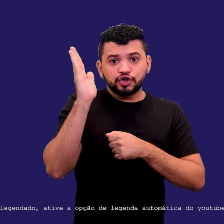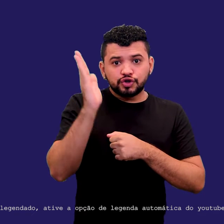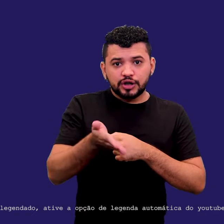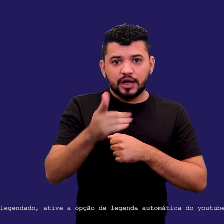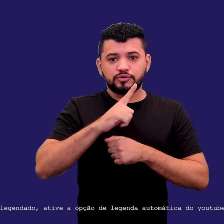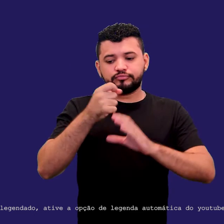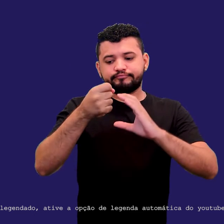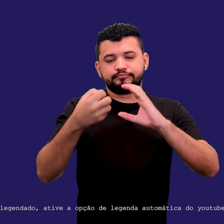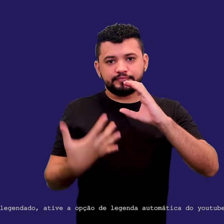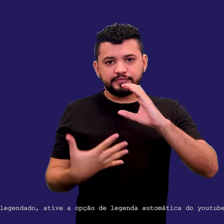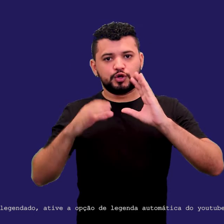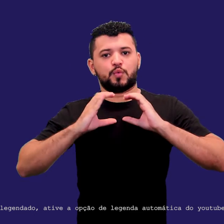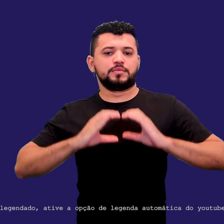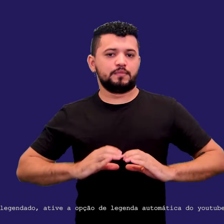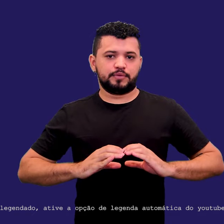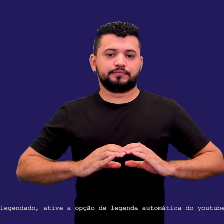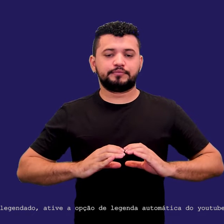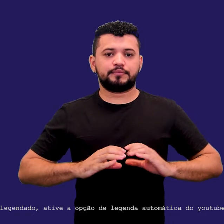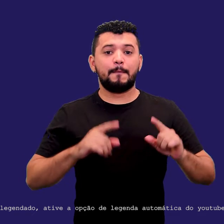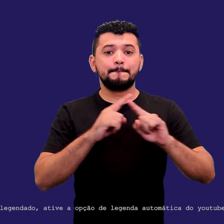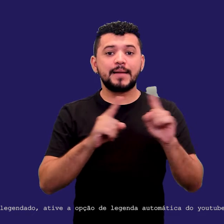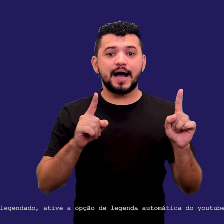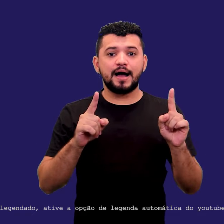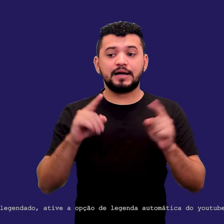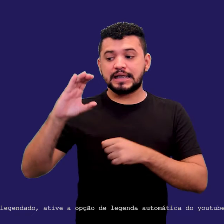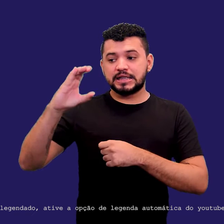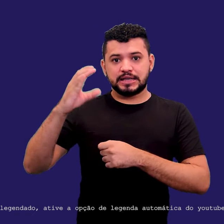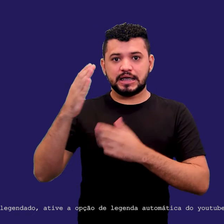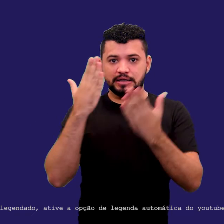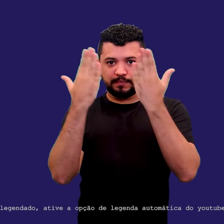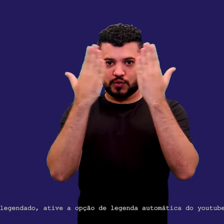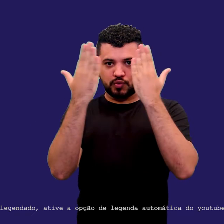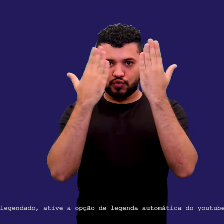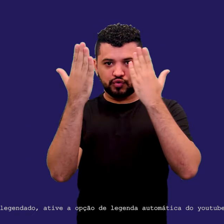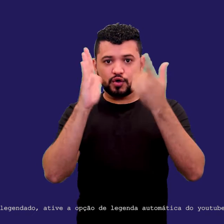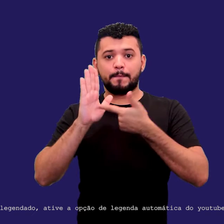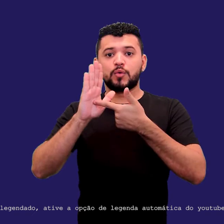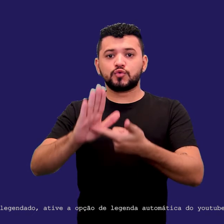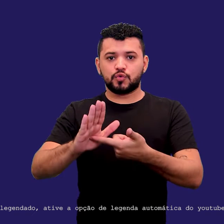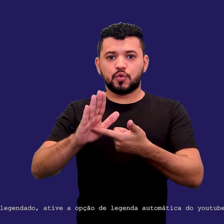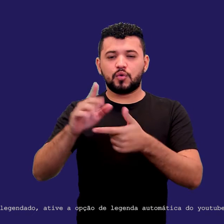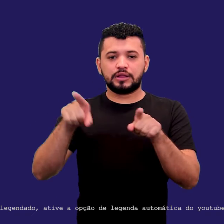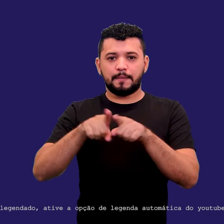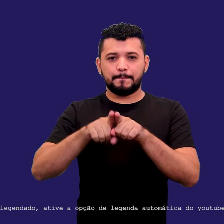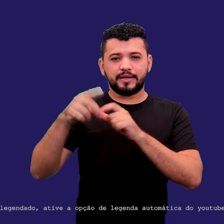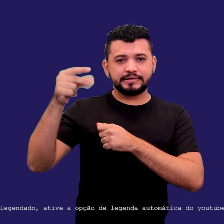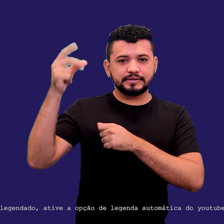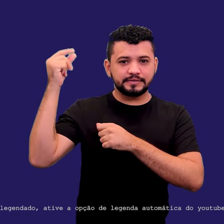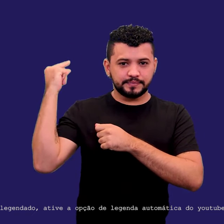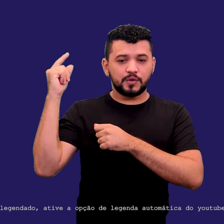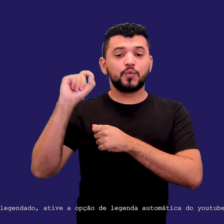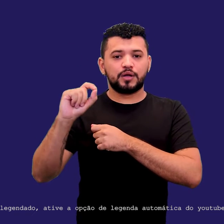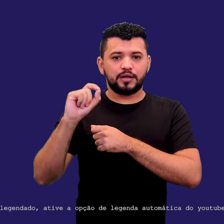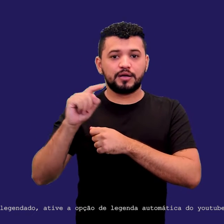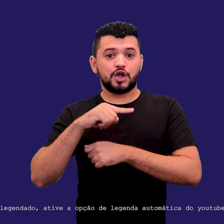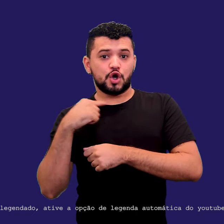comportamentais. Mas a ciência da psicologia já nos mostrou isso há muito tempo atrás também, que nós estamos